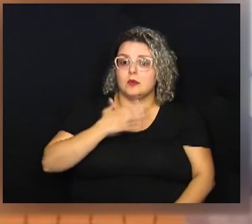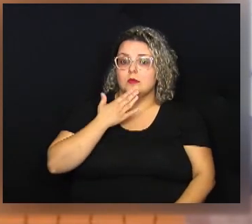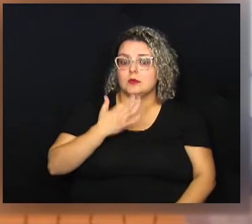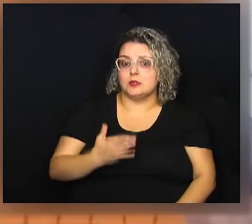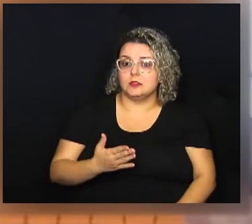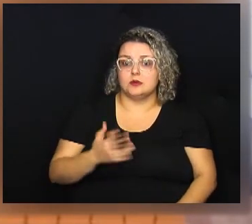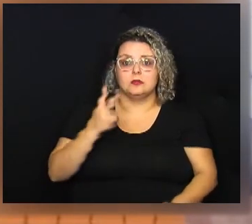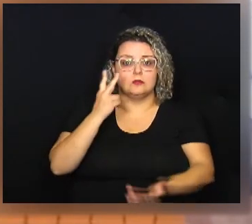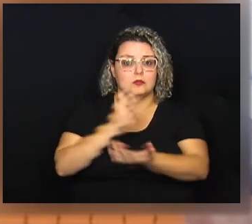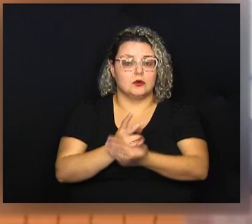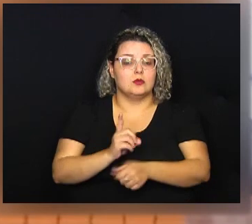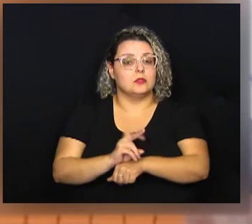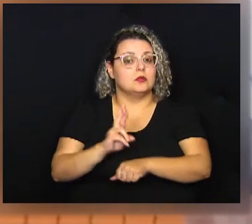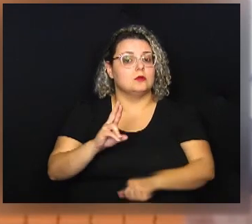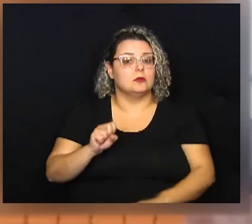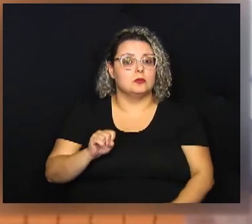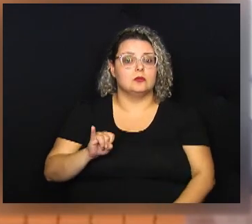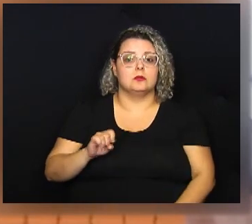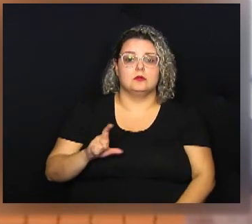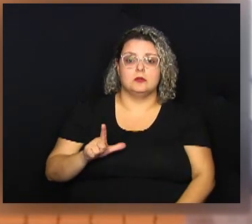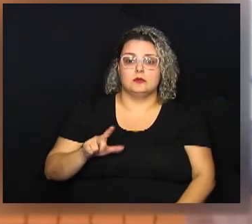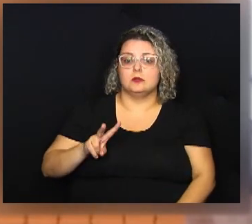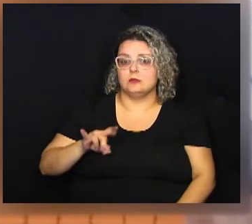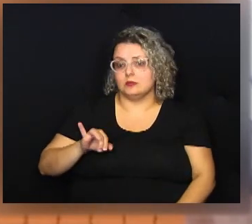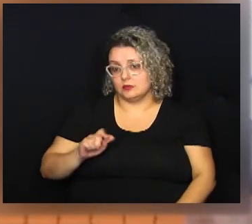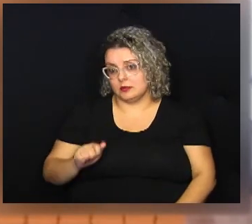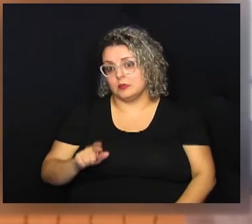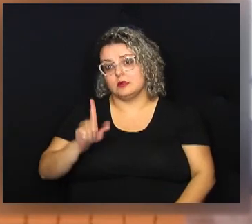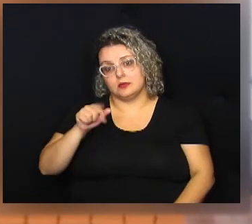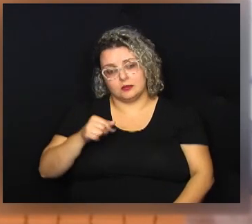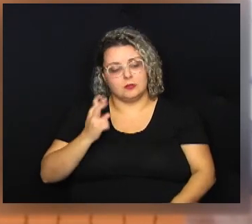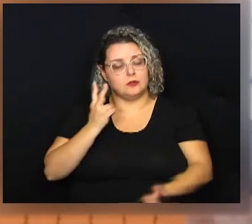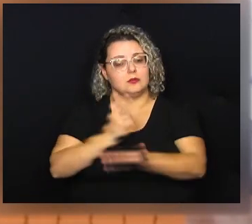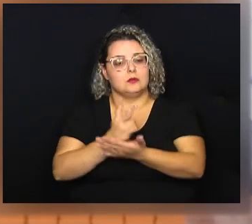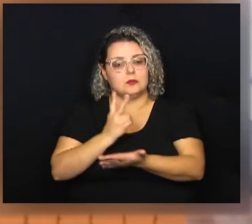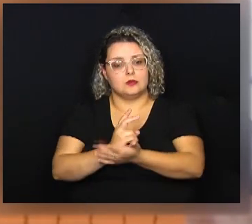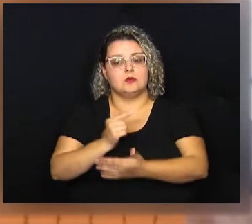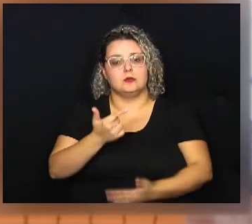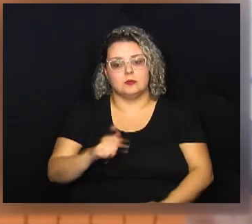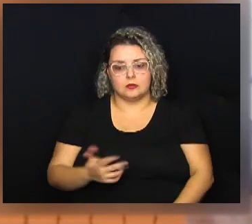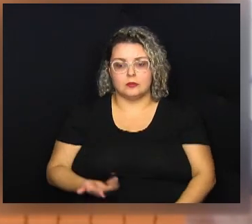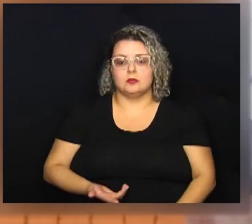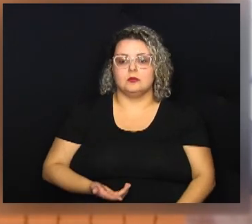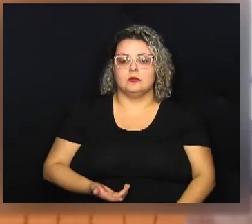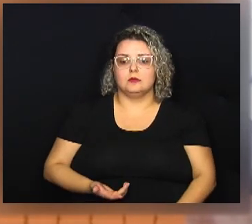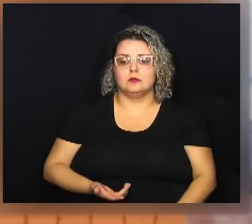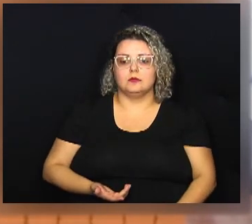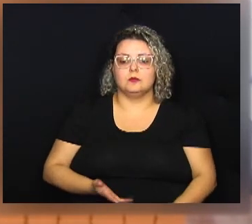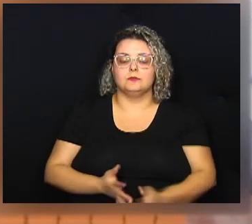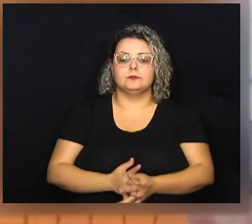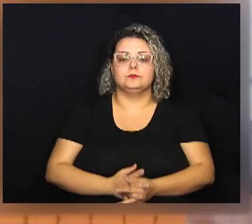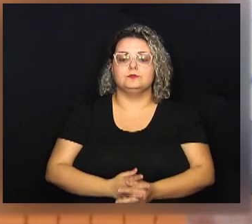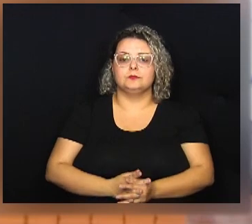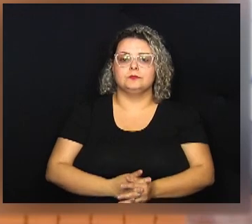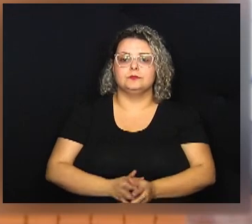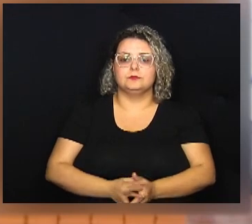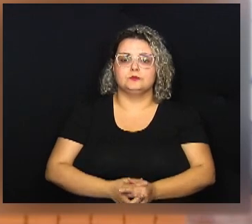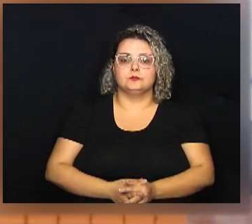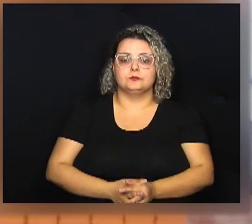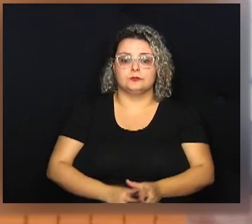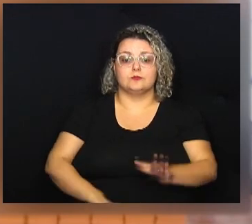Então, o meu pedido é o mesmo da doutora Sílvia. E tem sido. E tem sido.